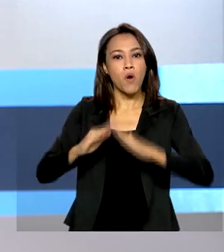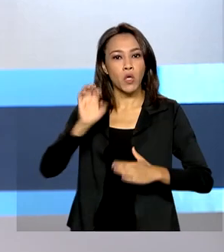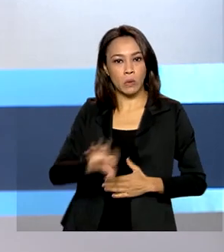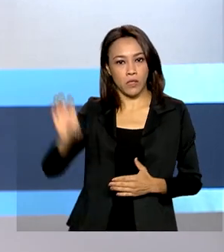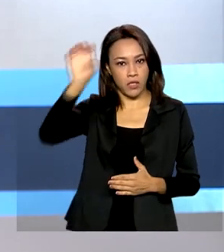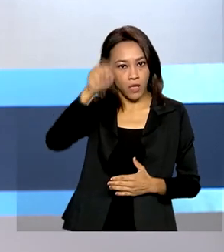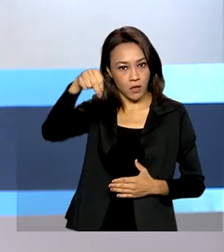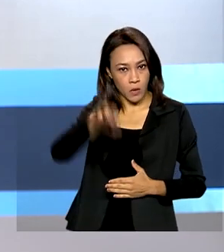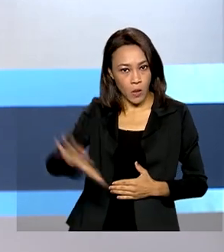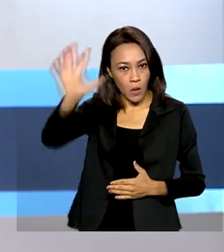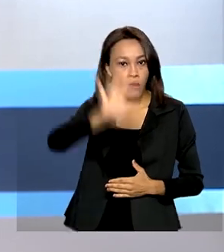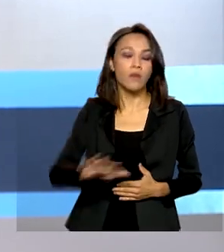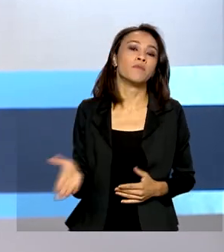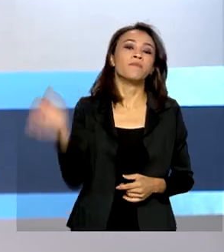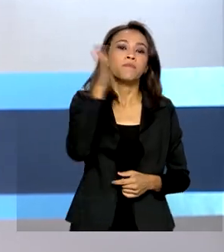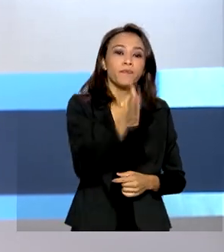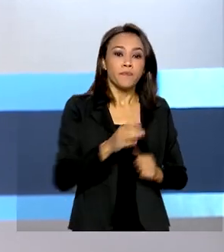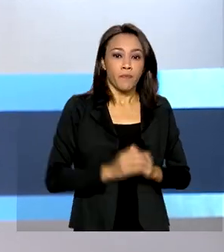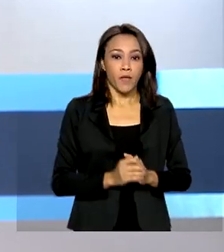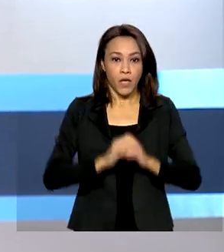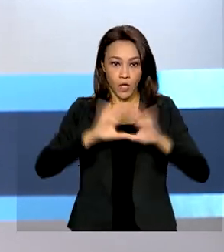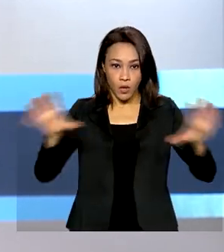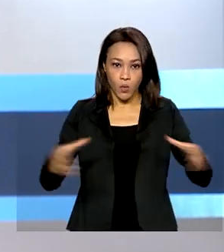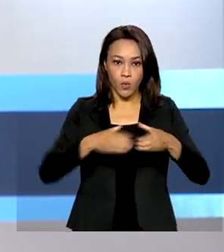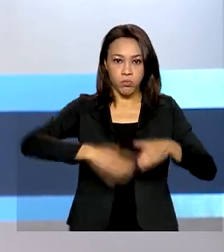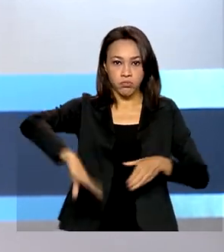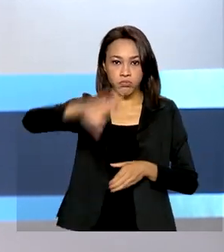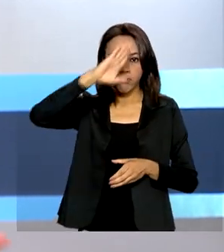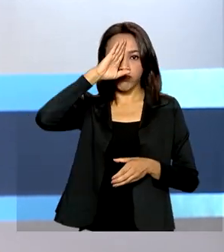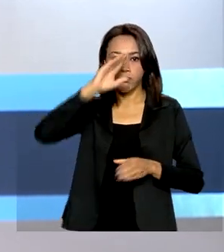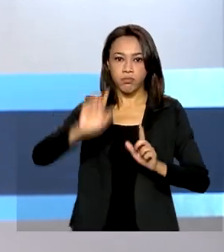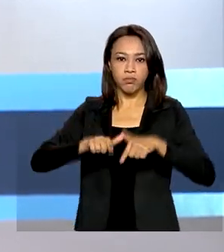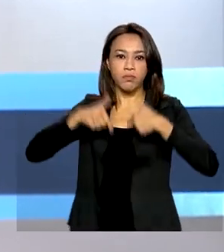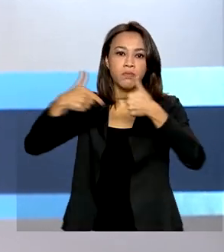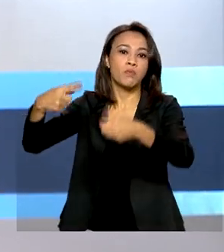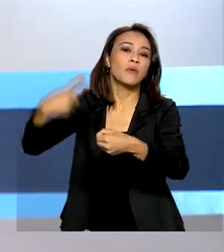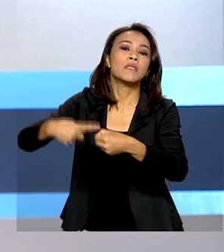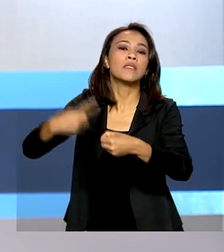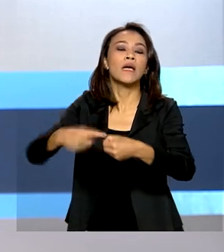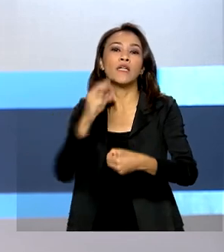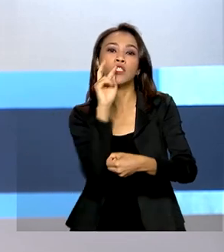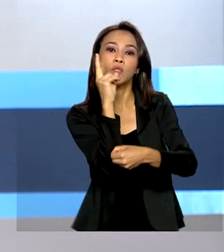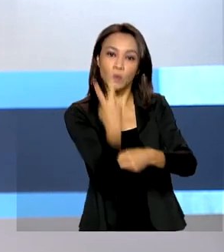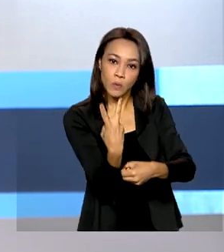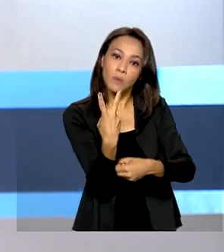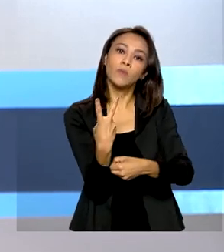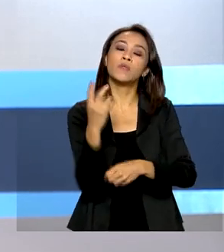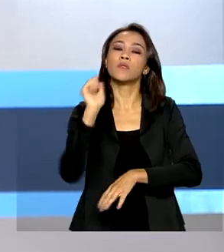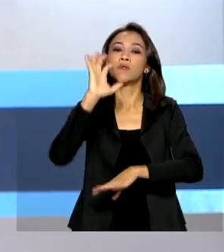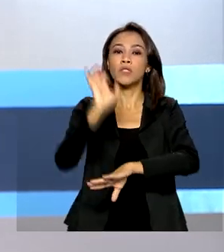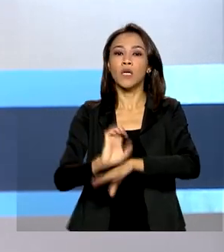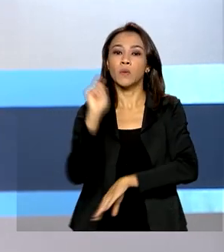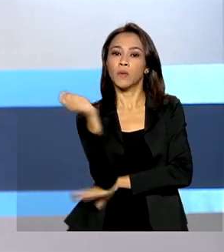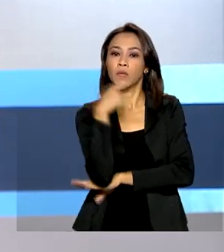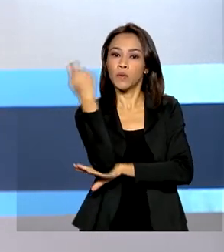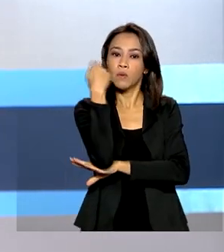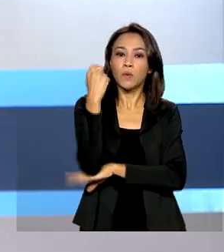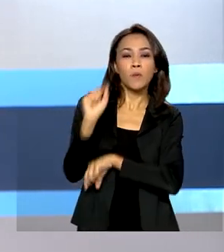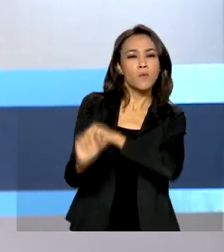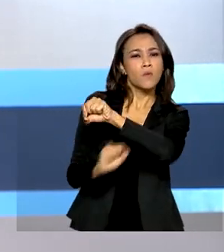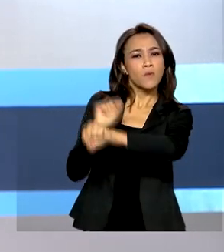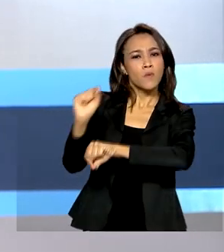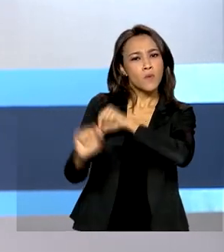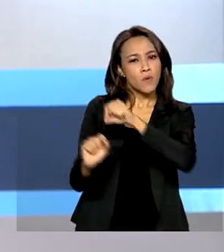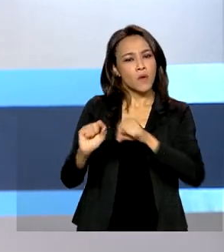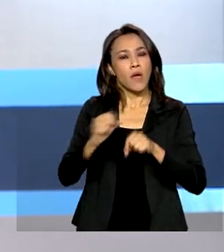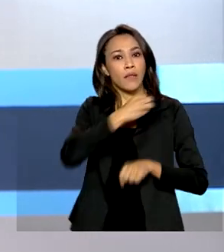E as Forças Armadas iniciaram nas cidades de Rosário do Sul e Bagé, no Rio Grande do Sul, a terceira fase da Operação